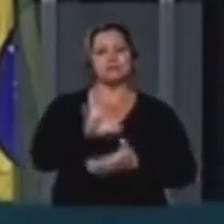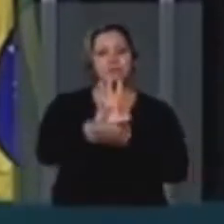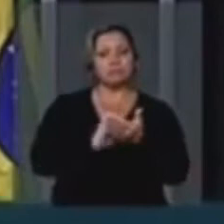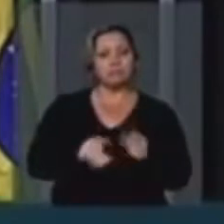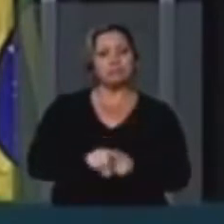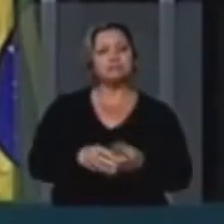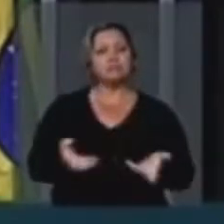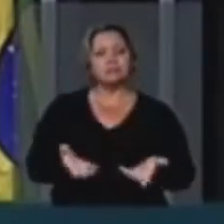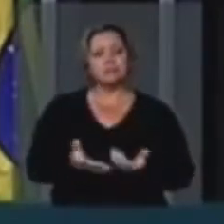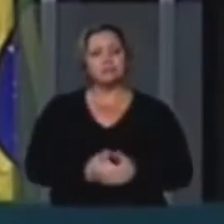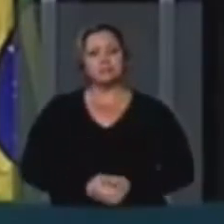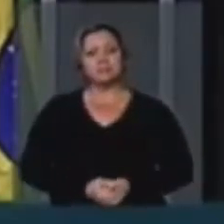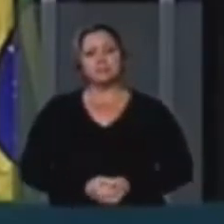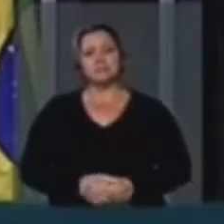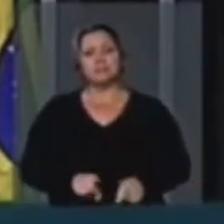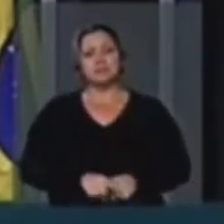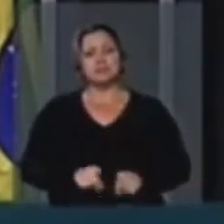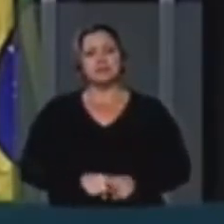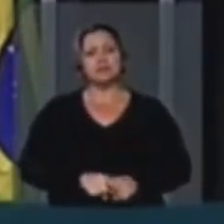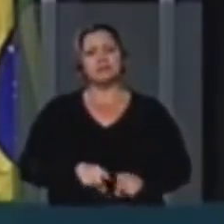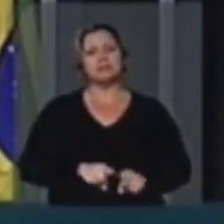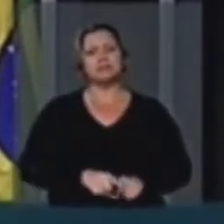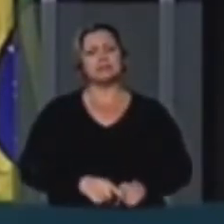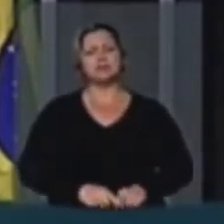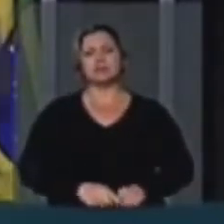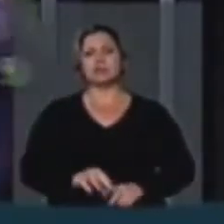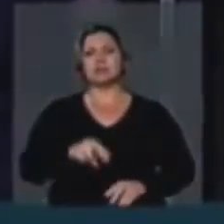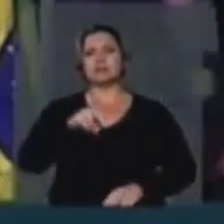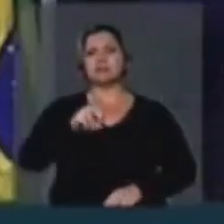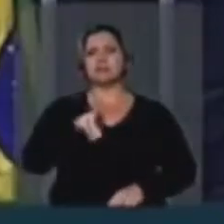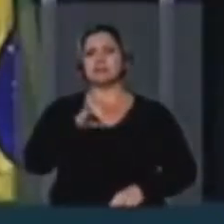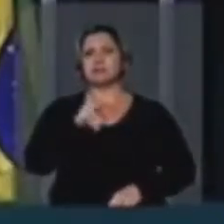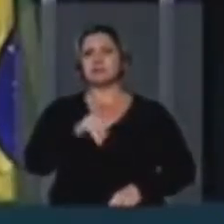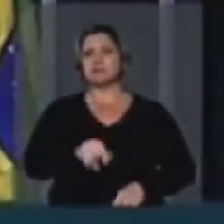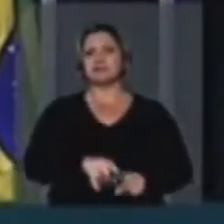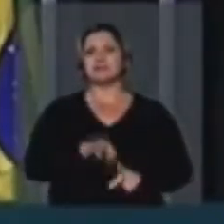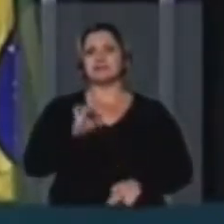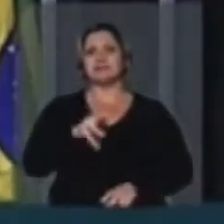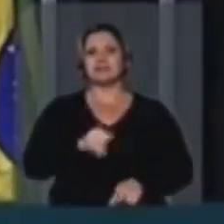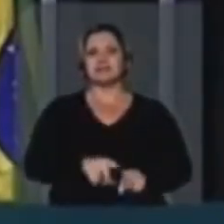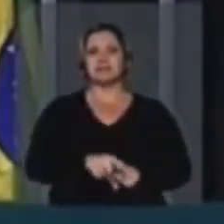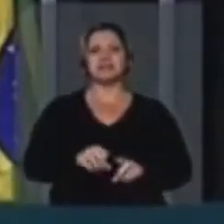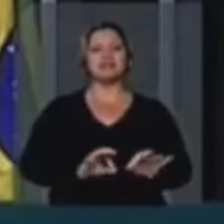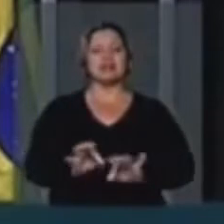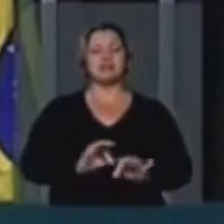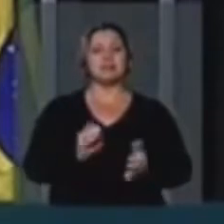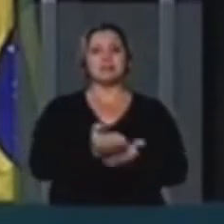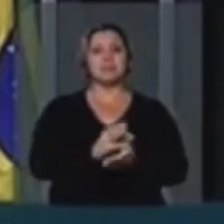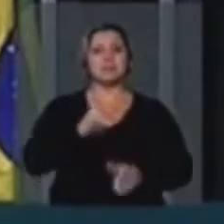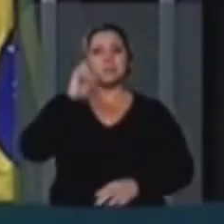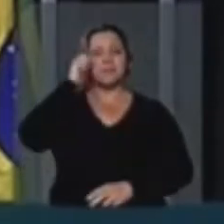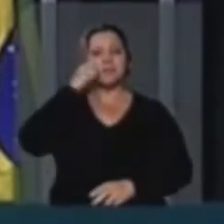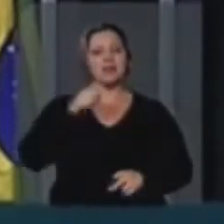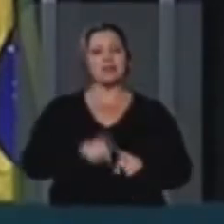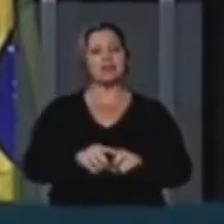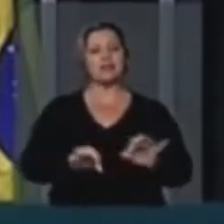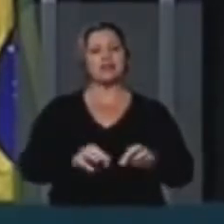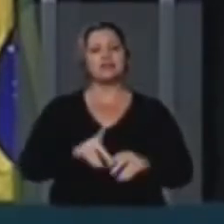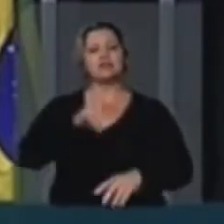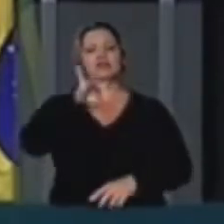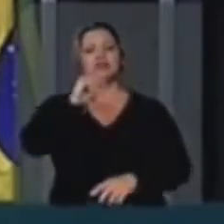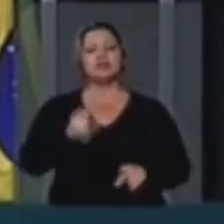Sigam, pelo menos, Morgan Freeman Que disse, um ator negro O dia